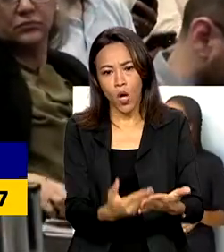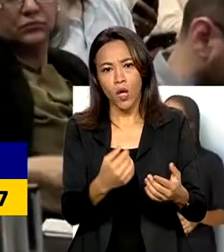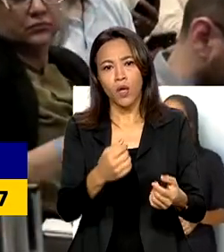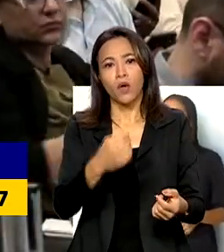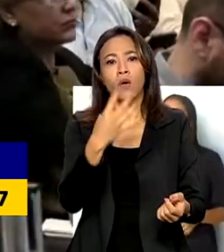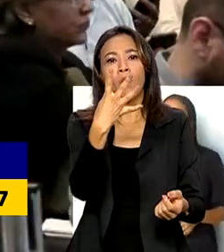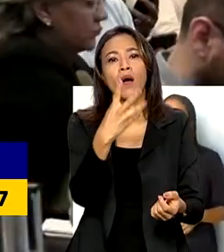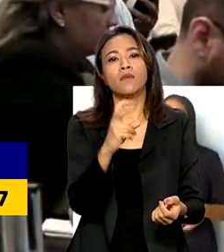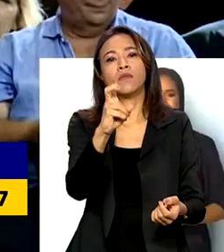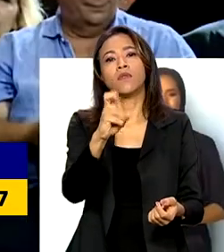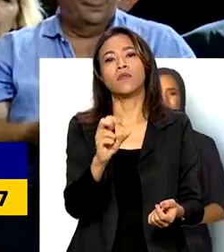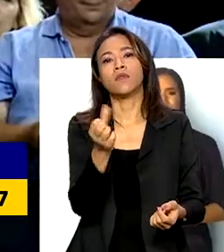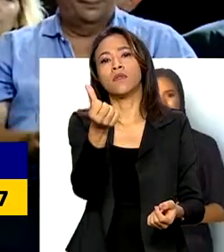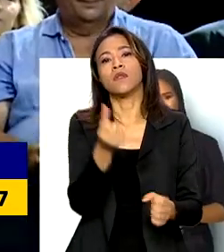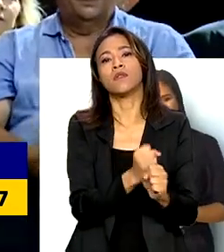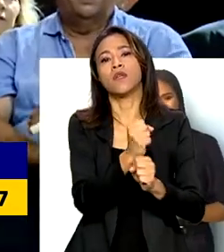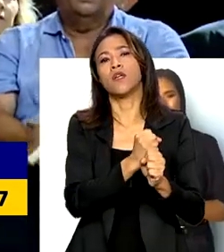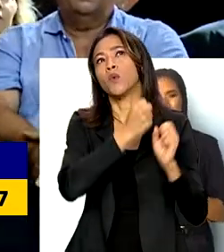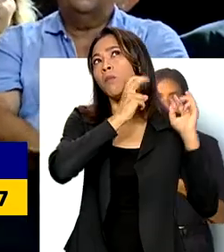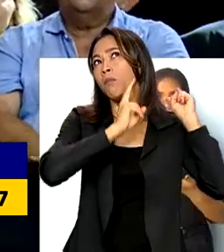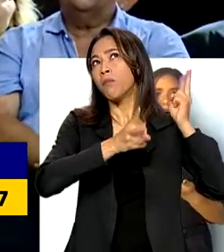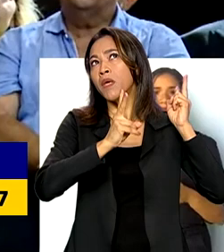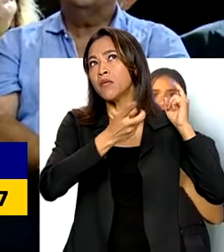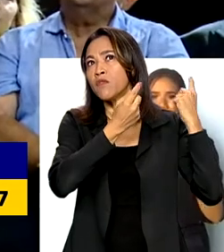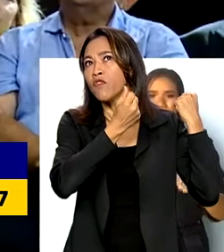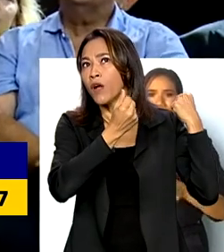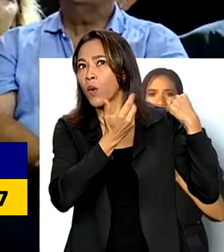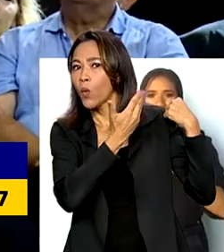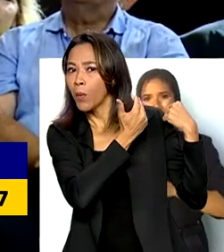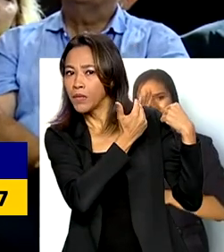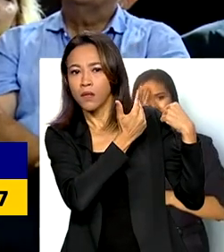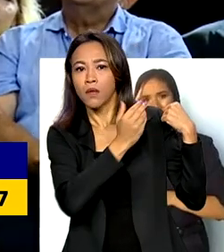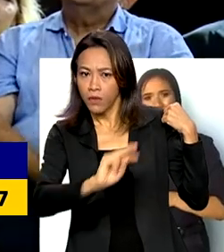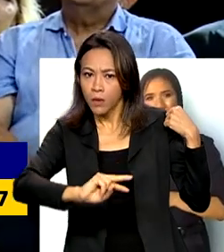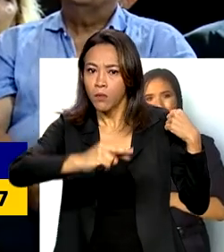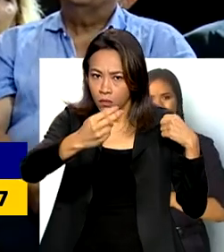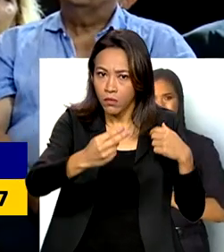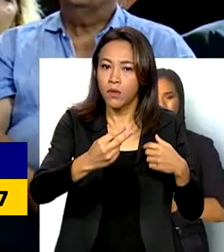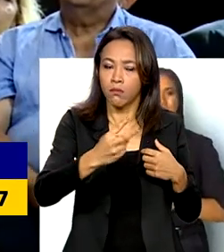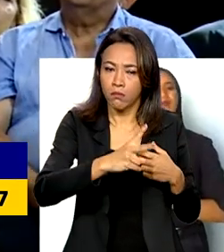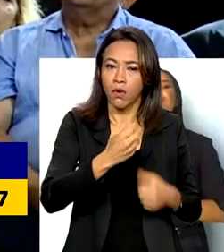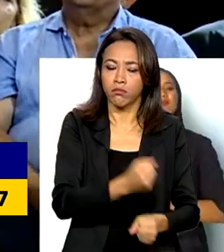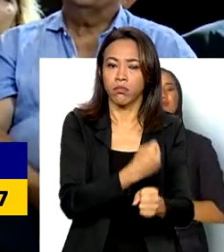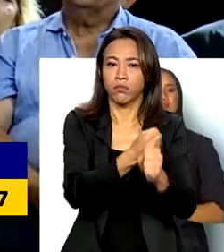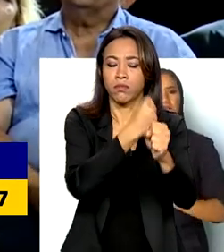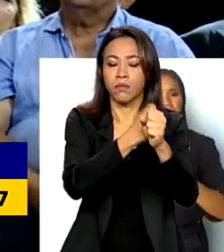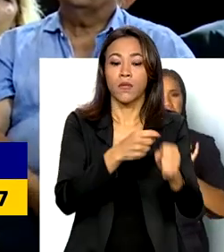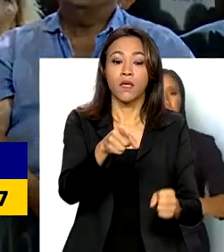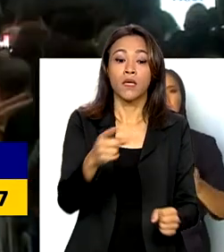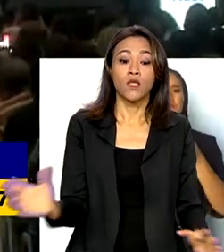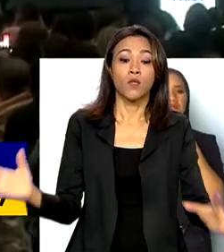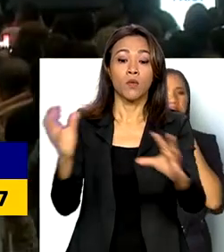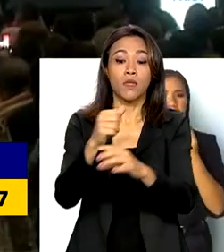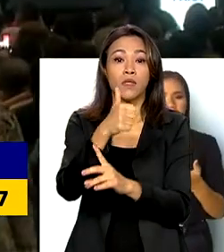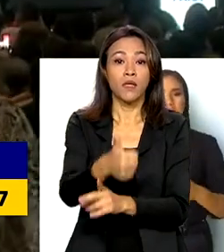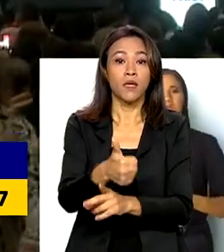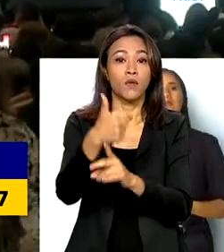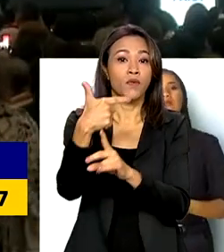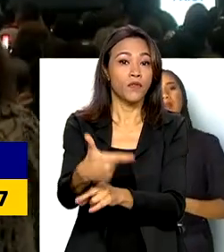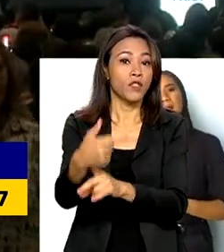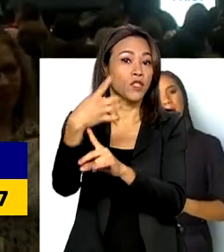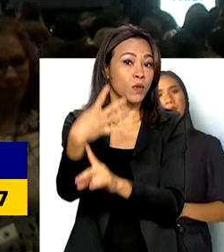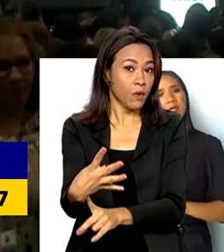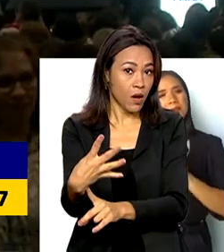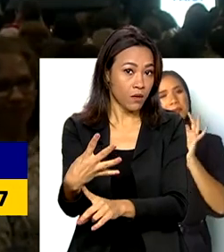4, 5 anos atrás. A conclusão das escolas no Pará vai resultar em mais 124 unidades de